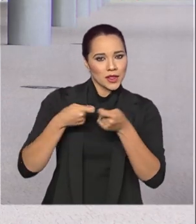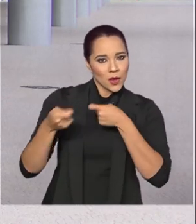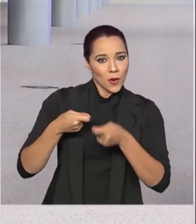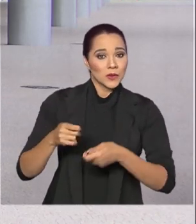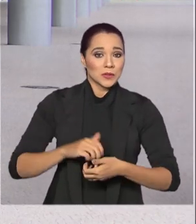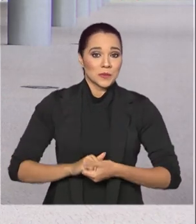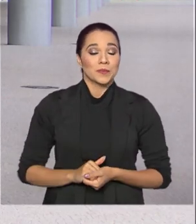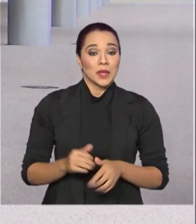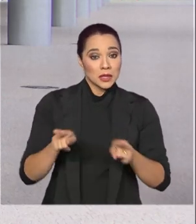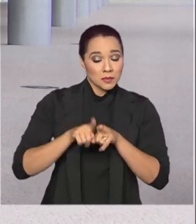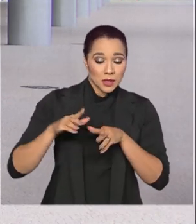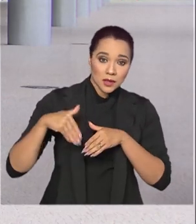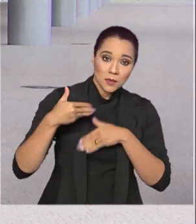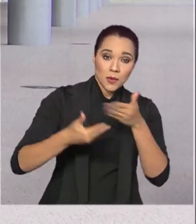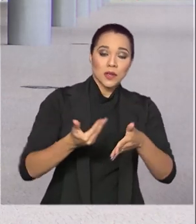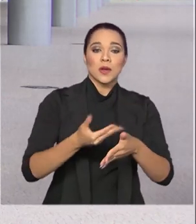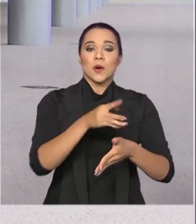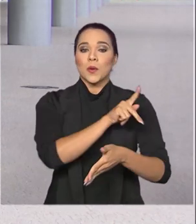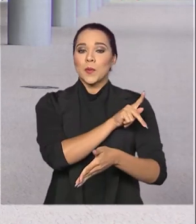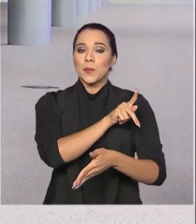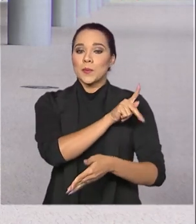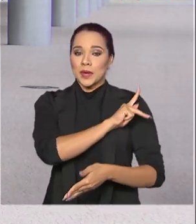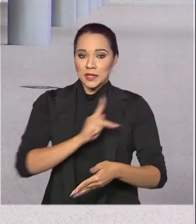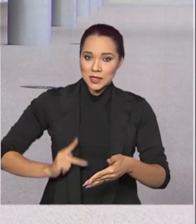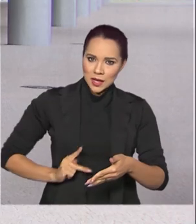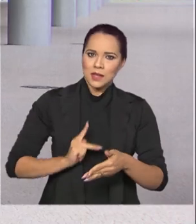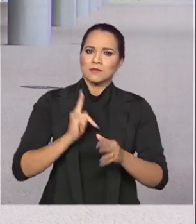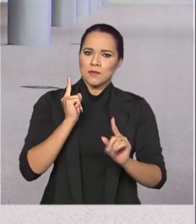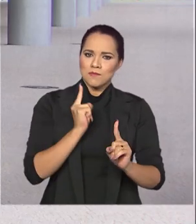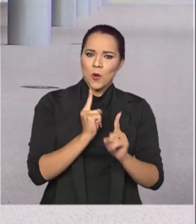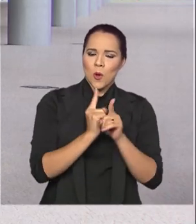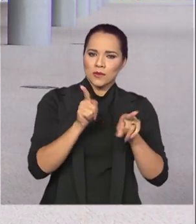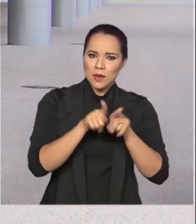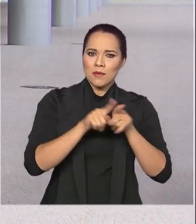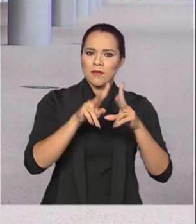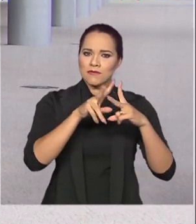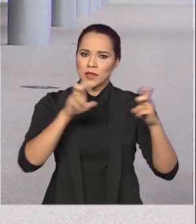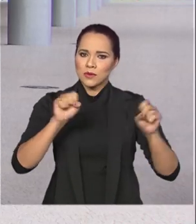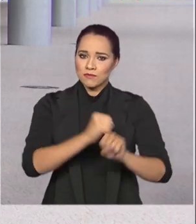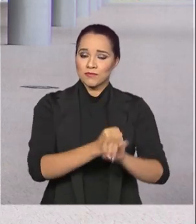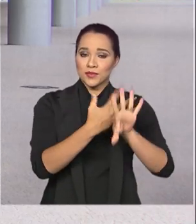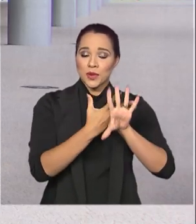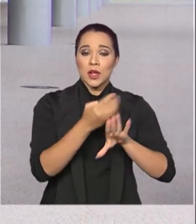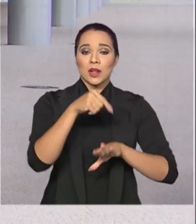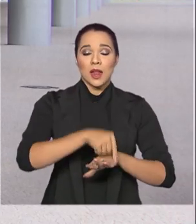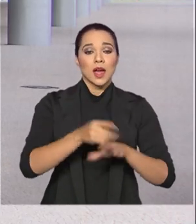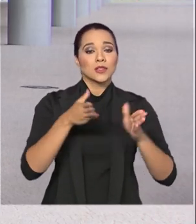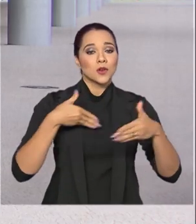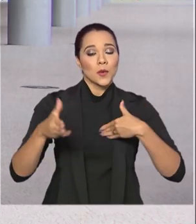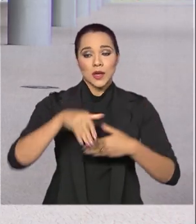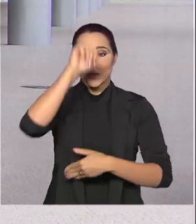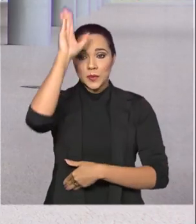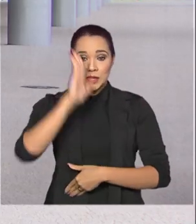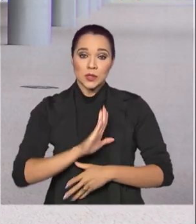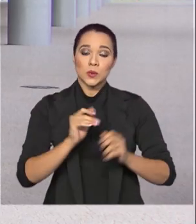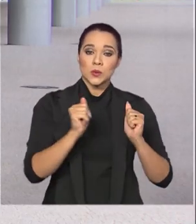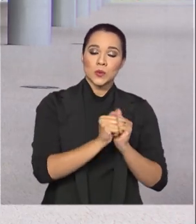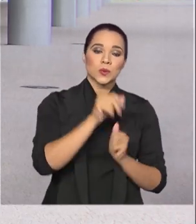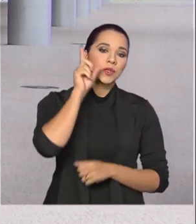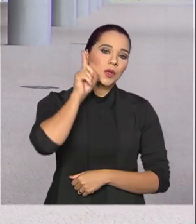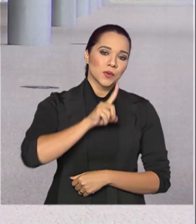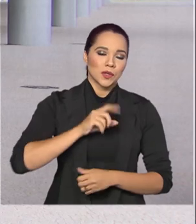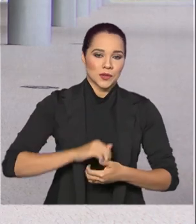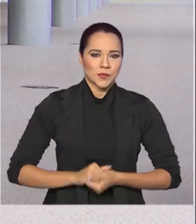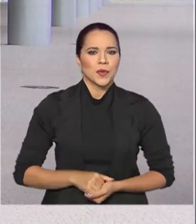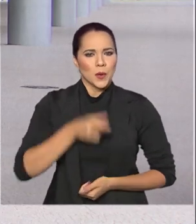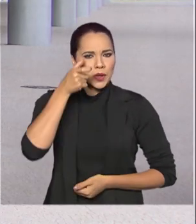E também na sequência, o presidente participou de um encontro também virtual da Câmara de Comércio Brasil-Estados Unidos.